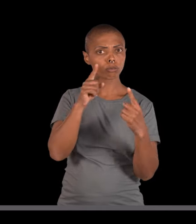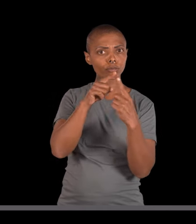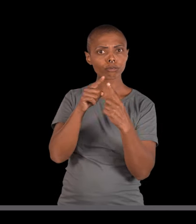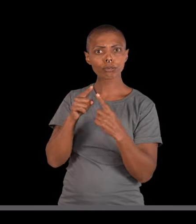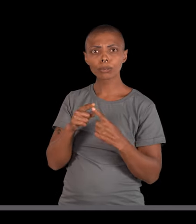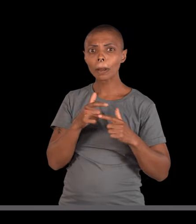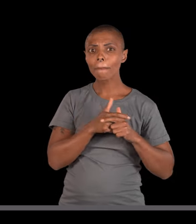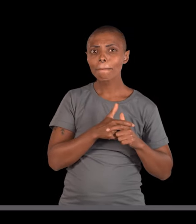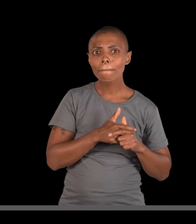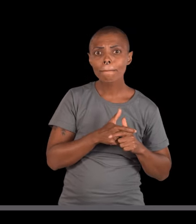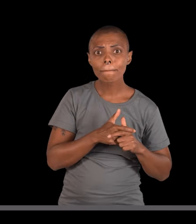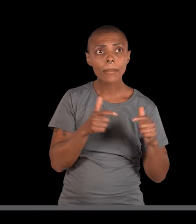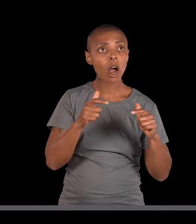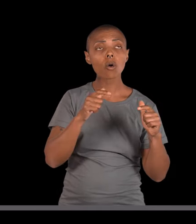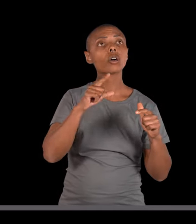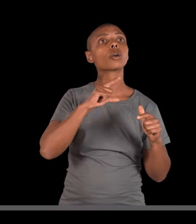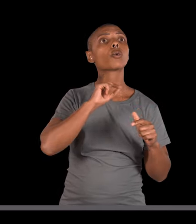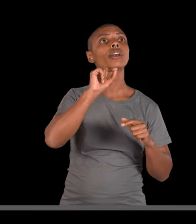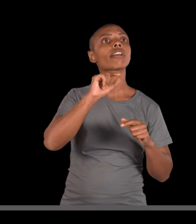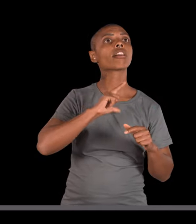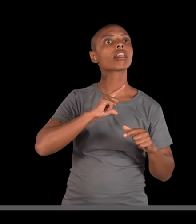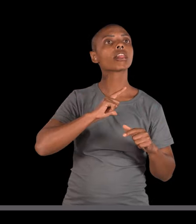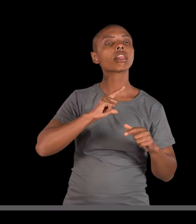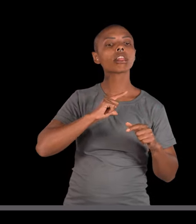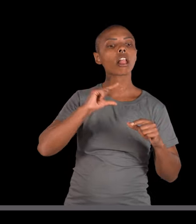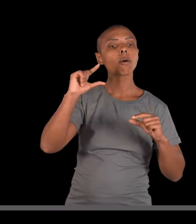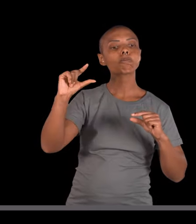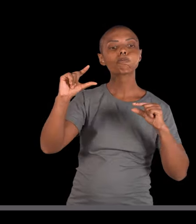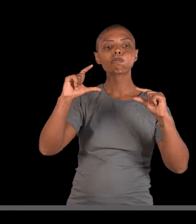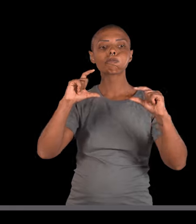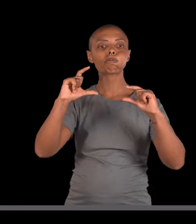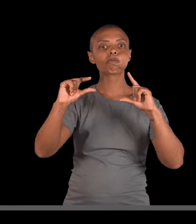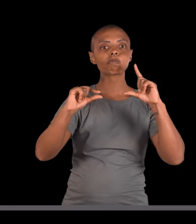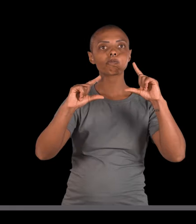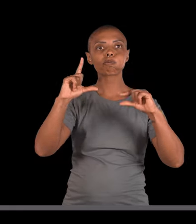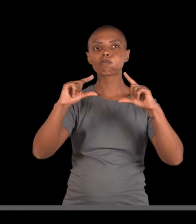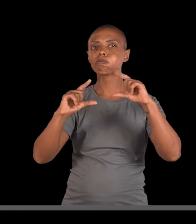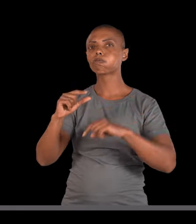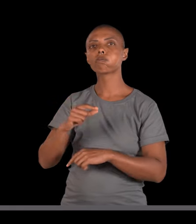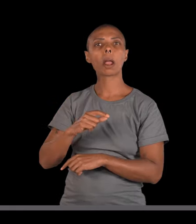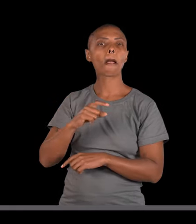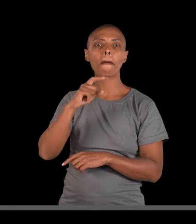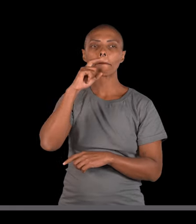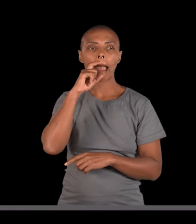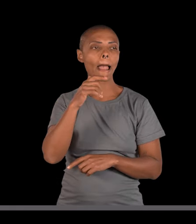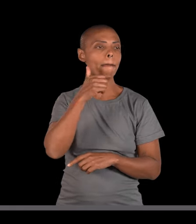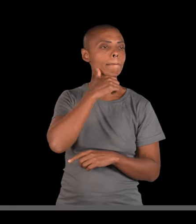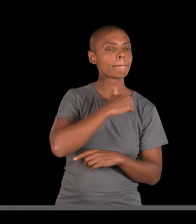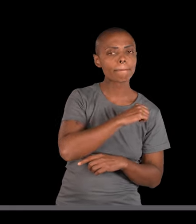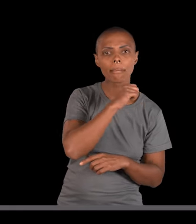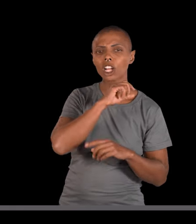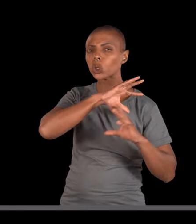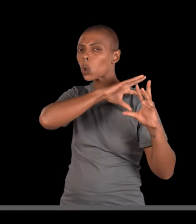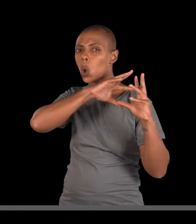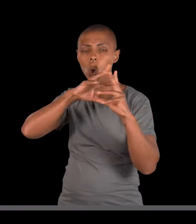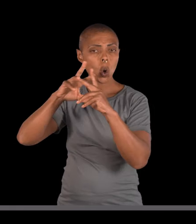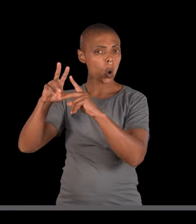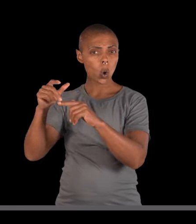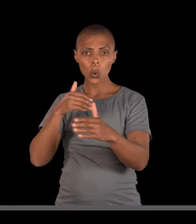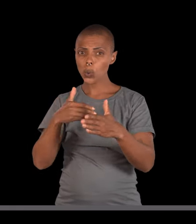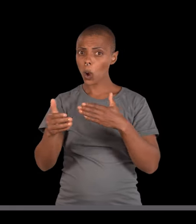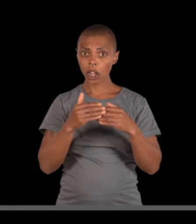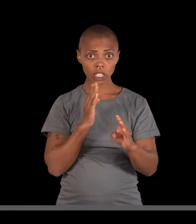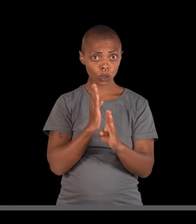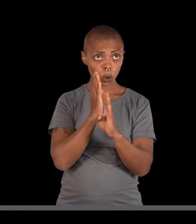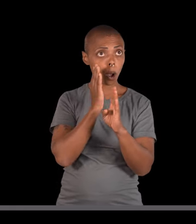depois, você vai descobrir o genótipo do máximo de personagens que aparecem nas questões, o pai, a mãe, a avó, a